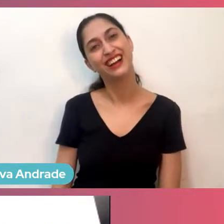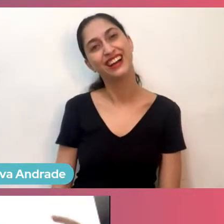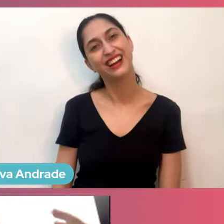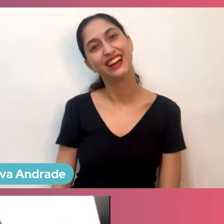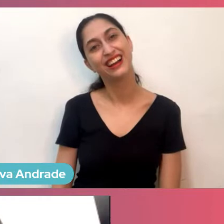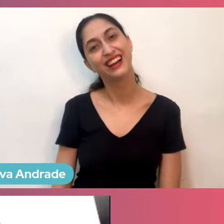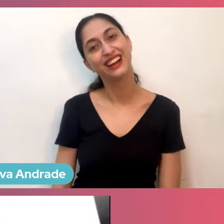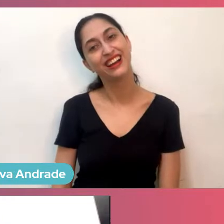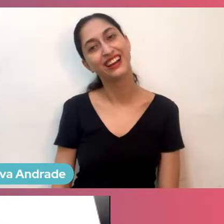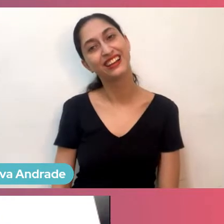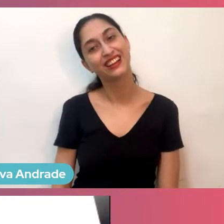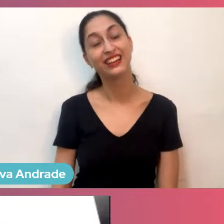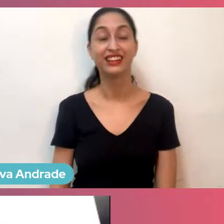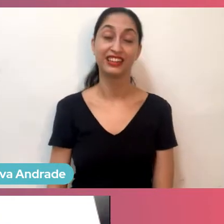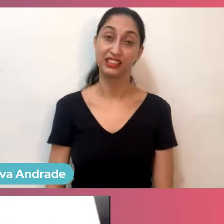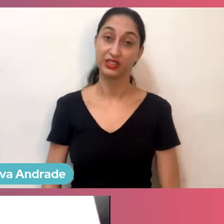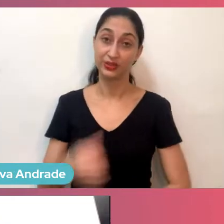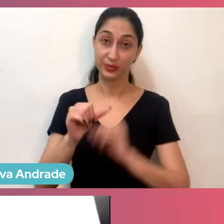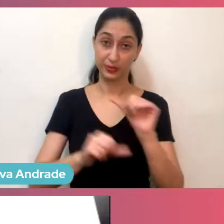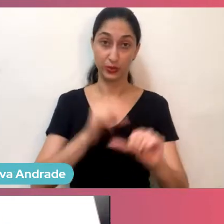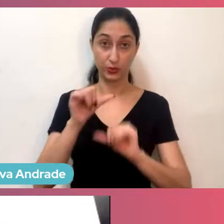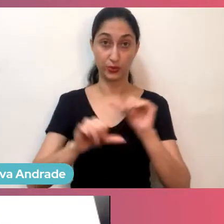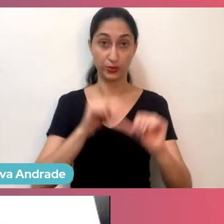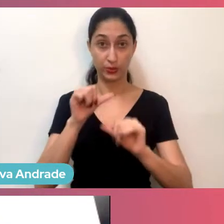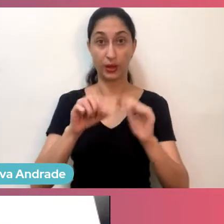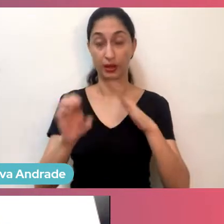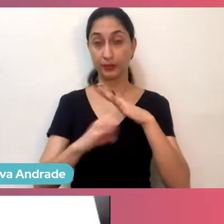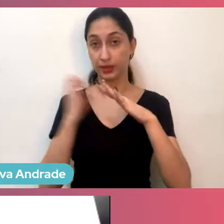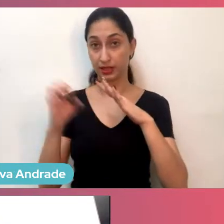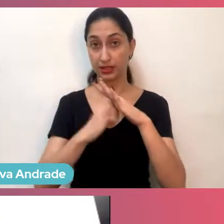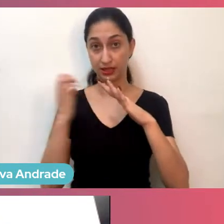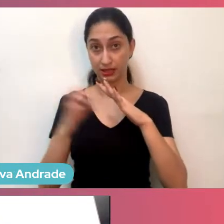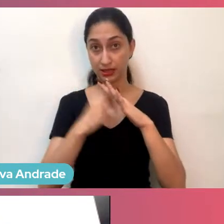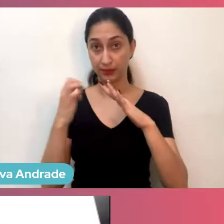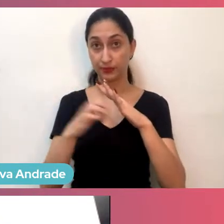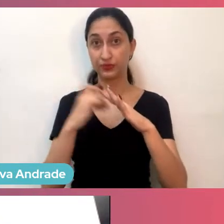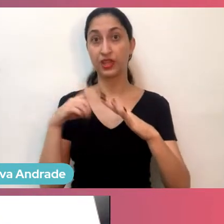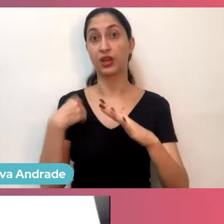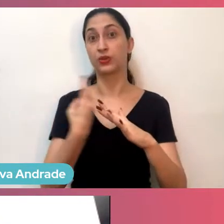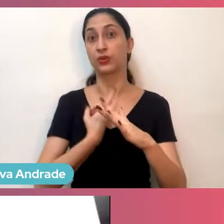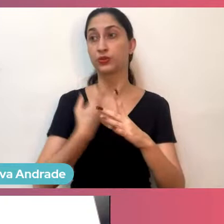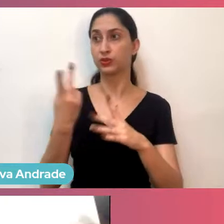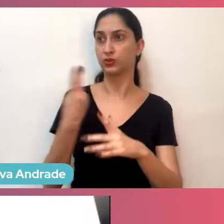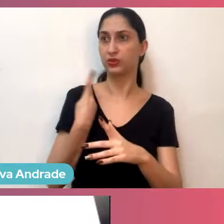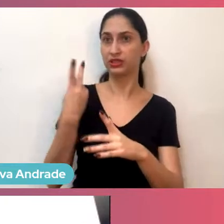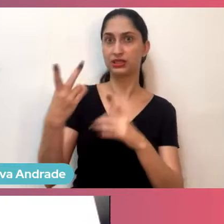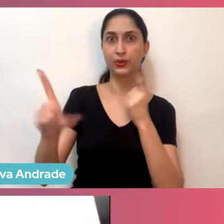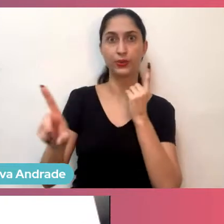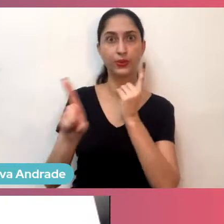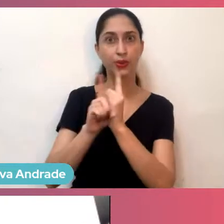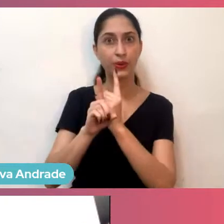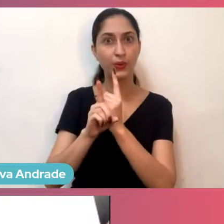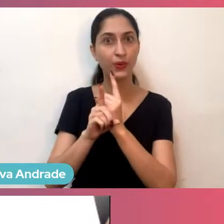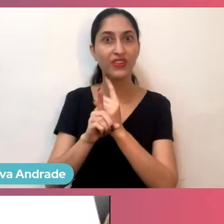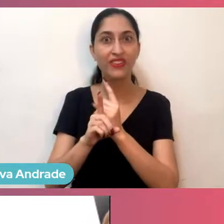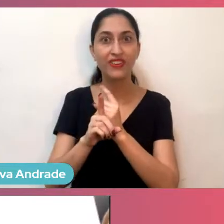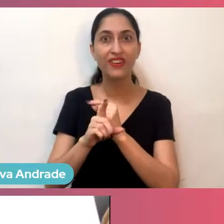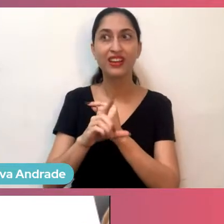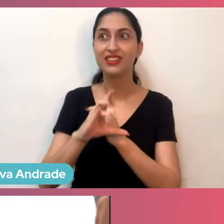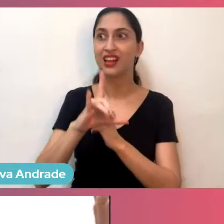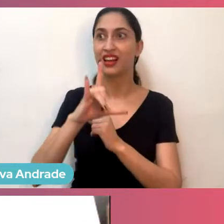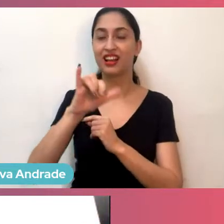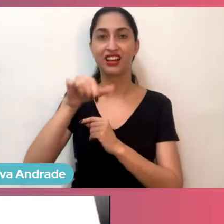aí ela estava transformando a empresa nesse momento, a gente se conheceu, e ela virou a cliente da Mídia,